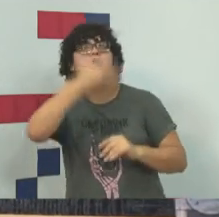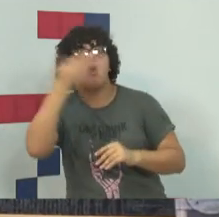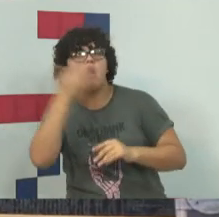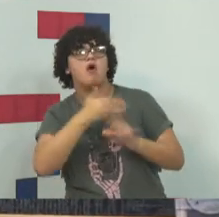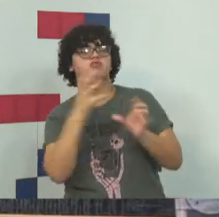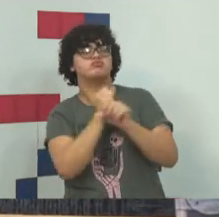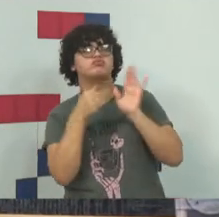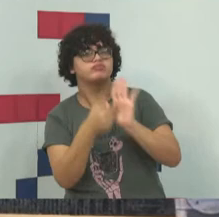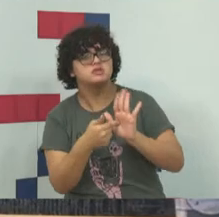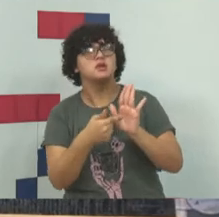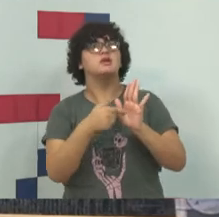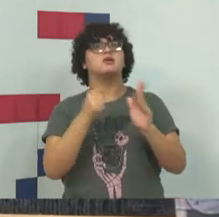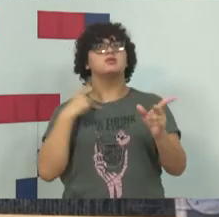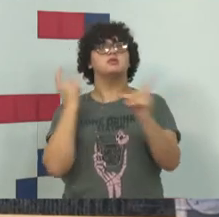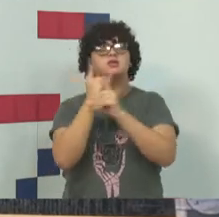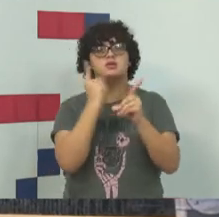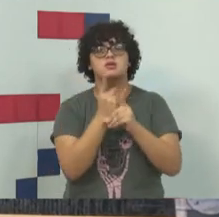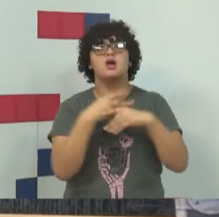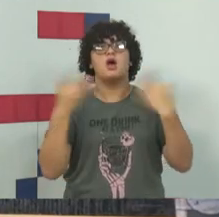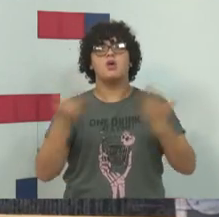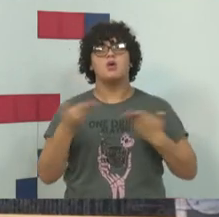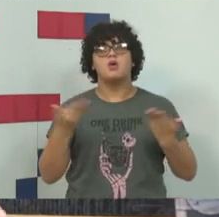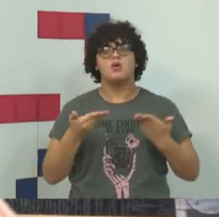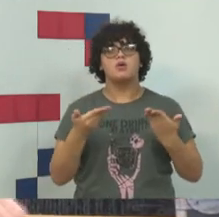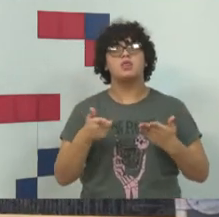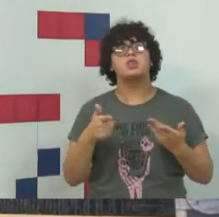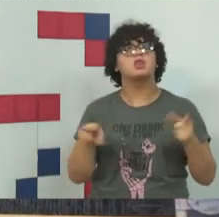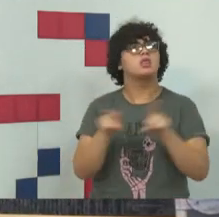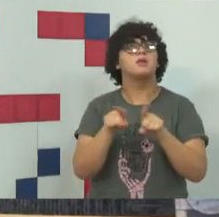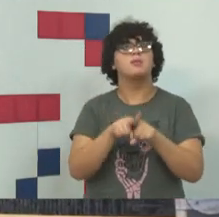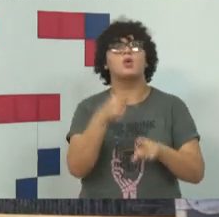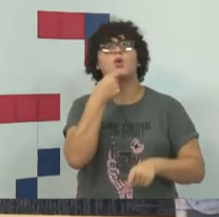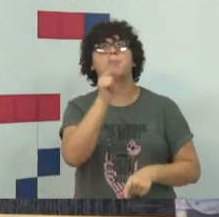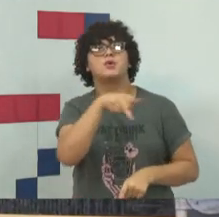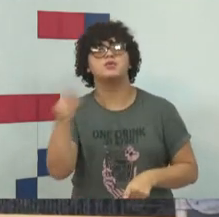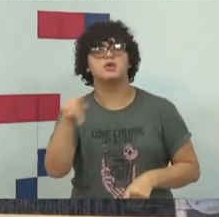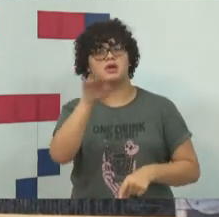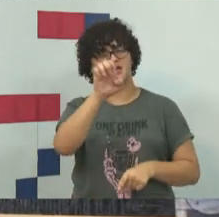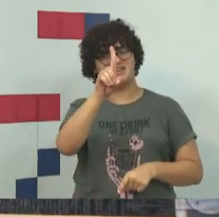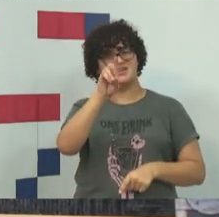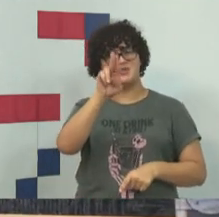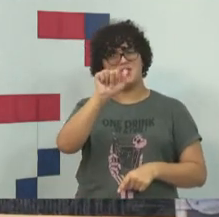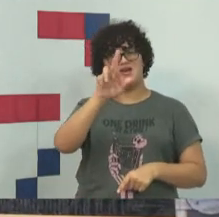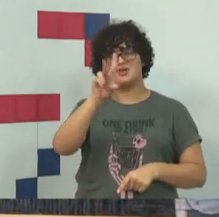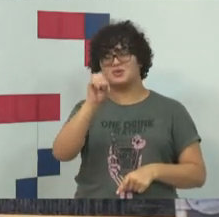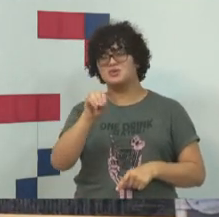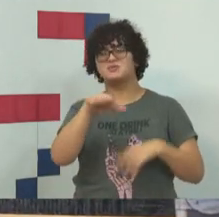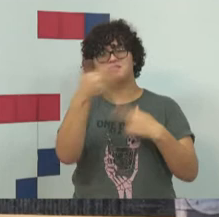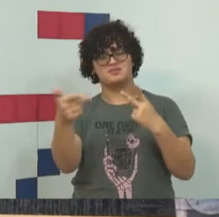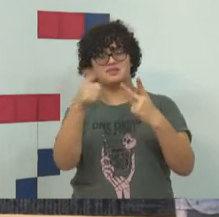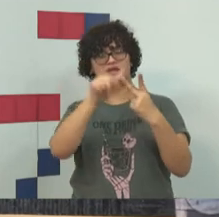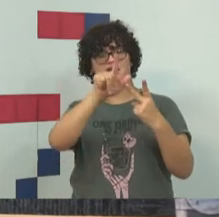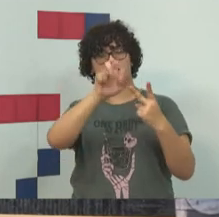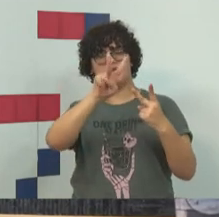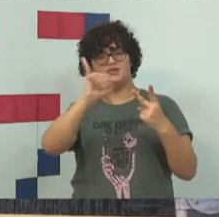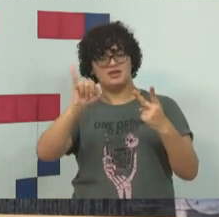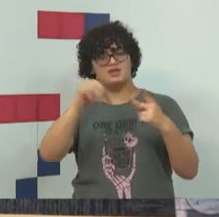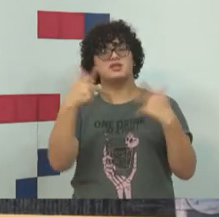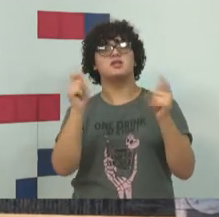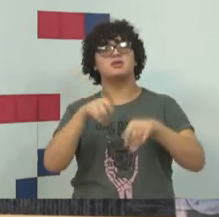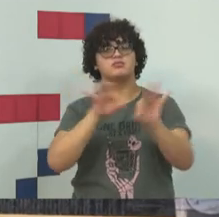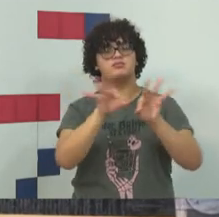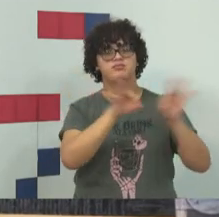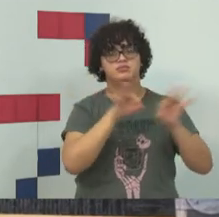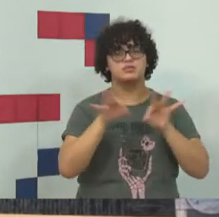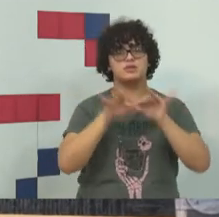a identificação de autores desses fatos, e o professor Levi, que coordena a especialização